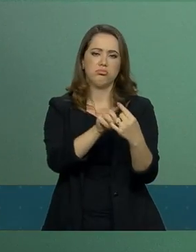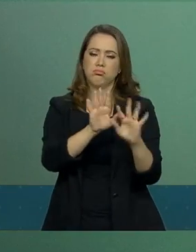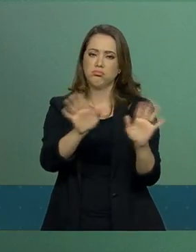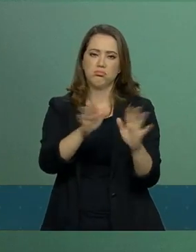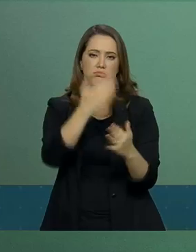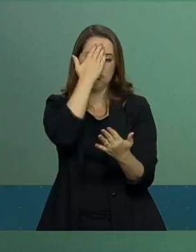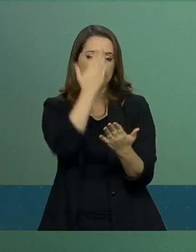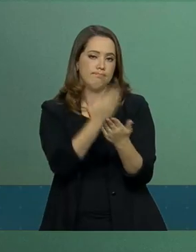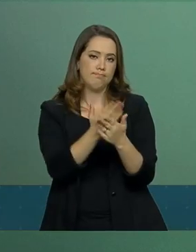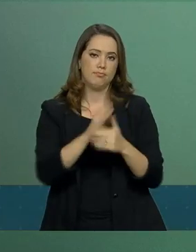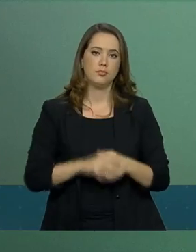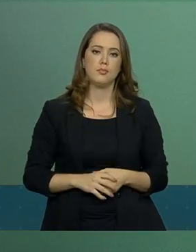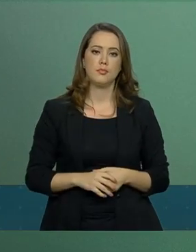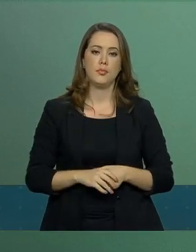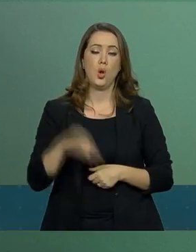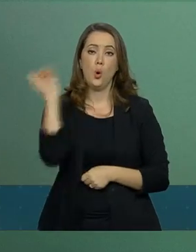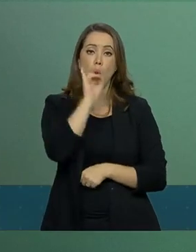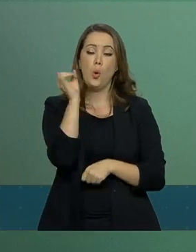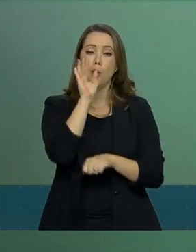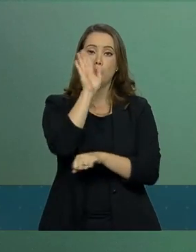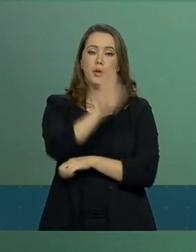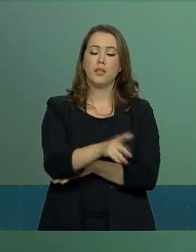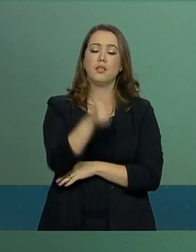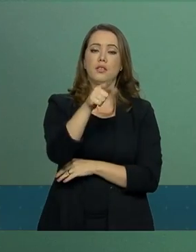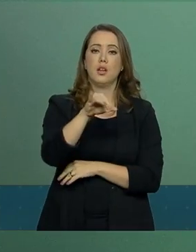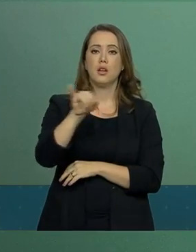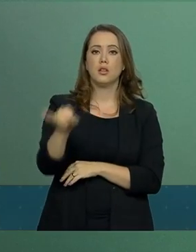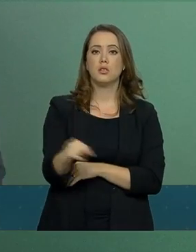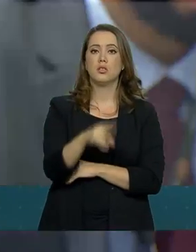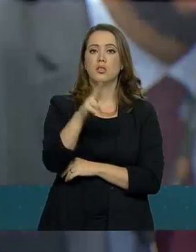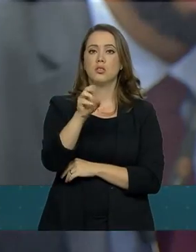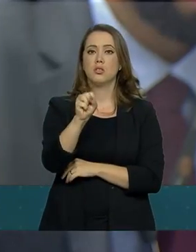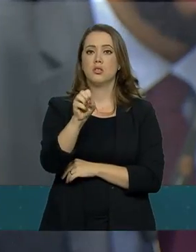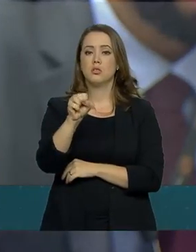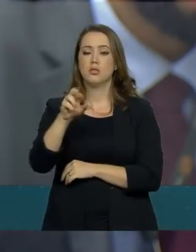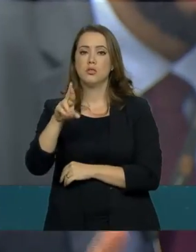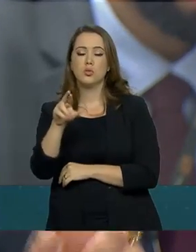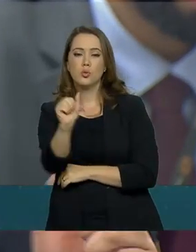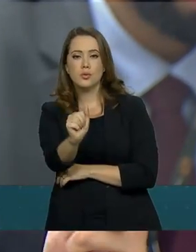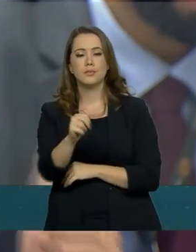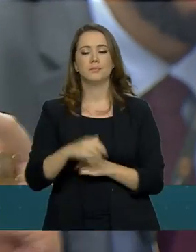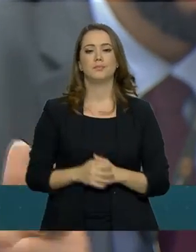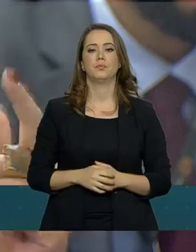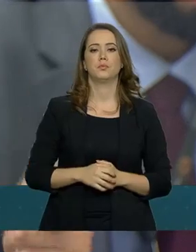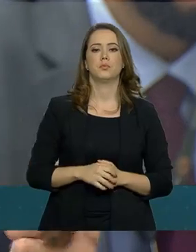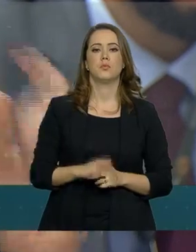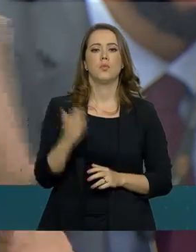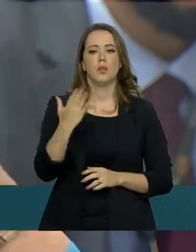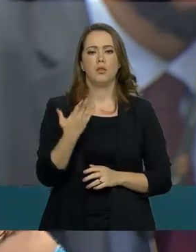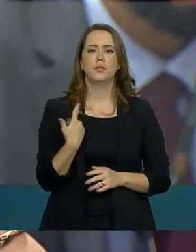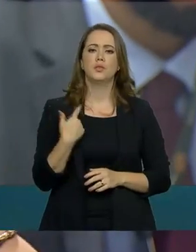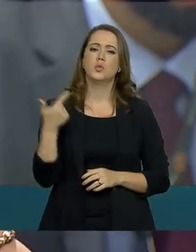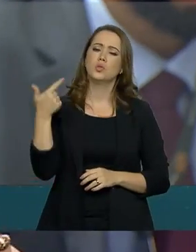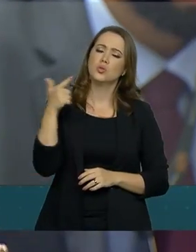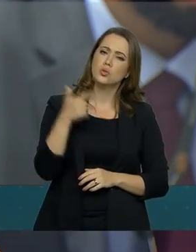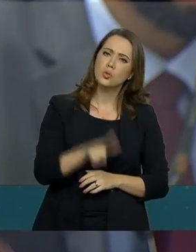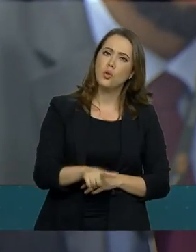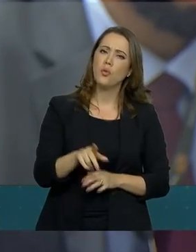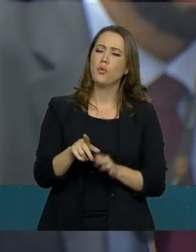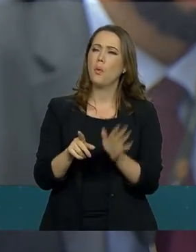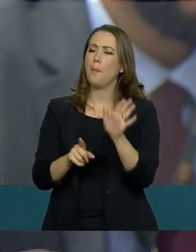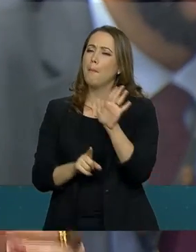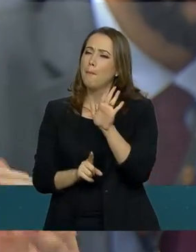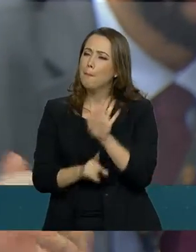Boa tarde, porta-voz. Jussara Soares, do Jornal Globo. Tudo bem, Jussara. Tudo e jóia. Porta-voz, vou insistir na questão das